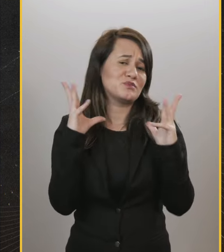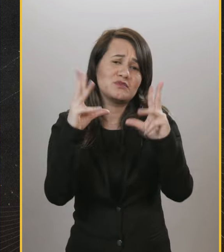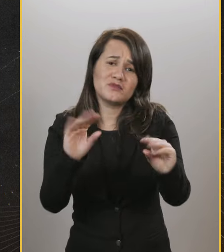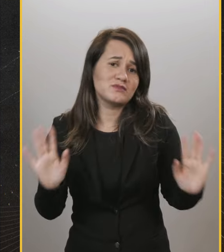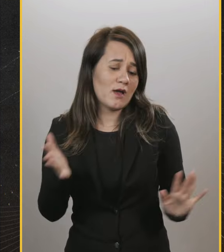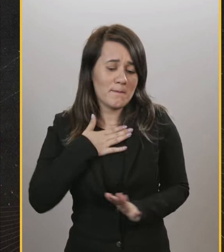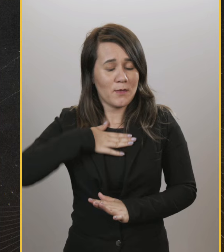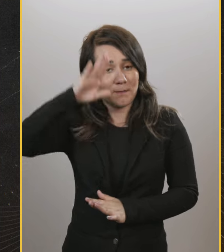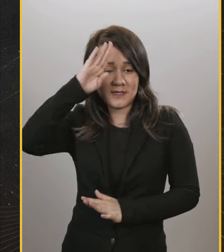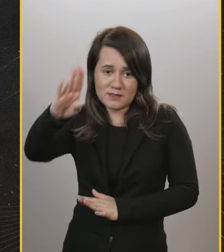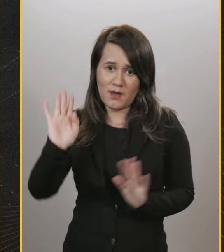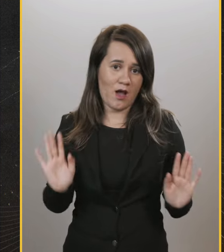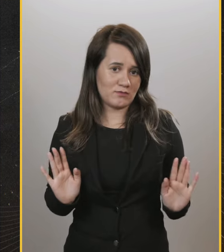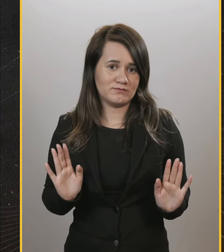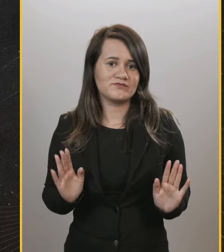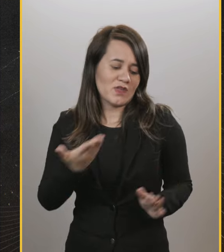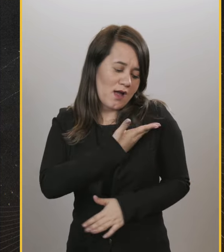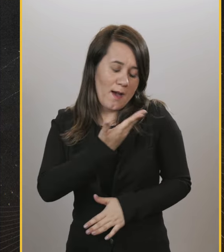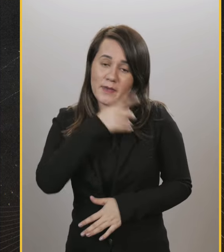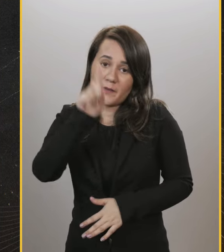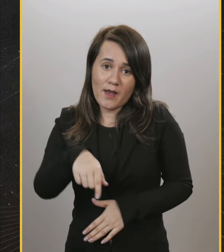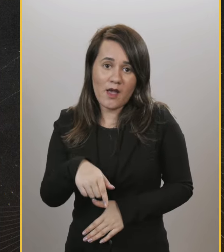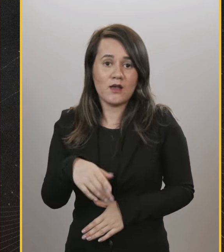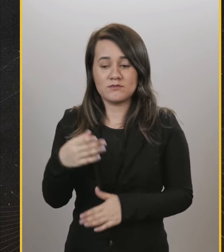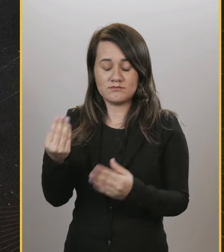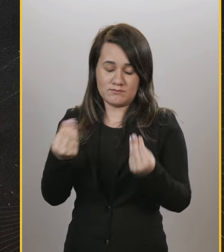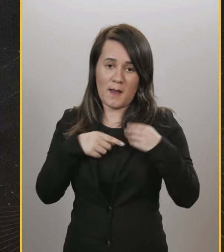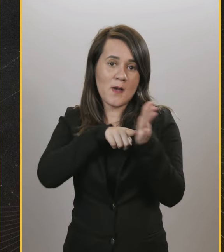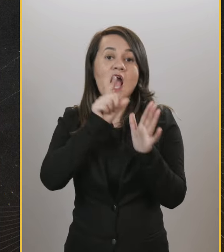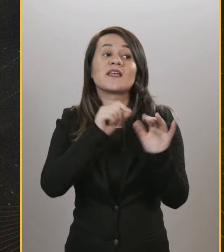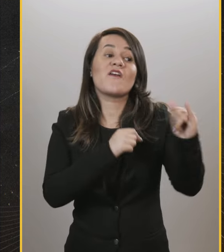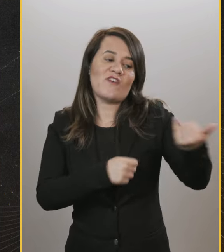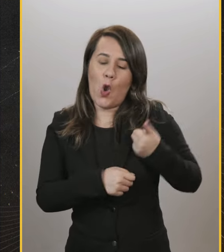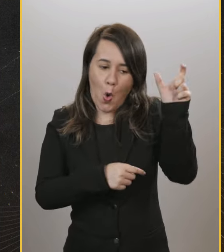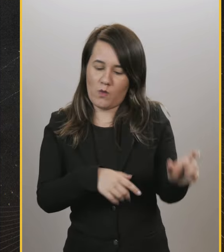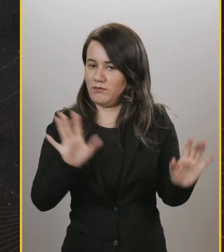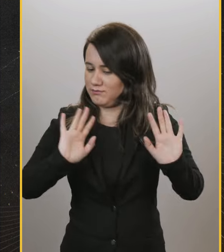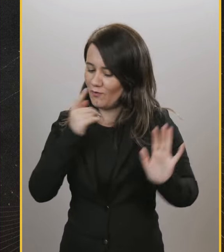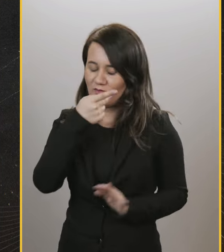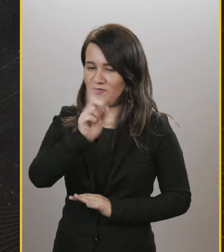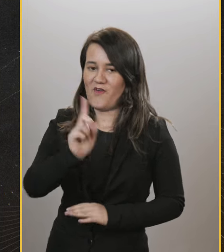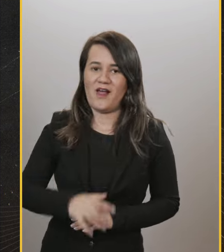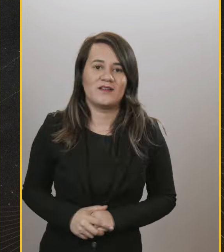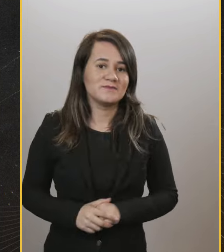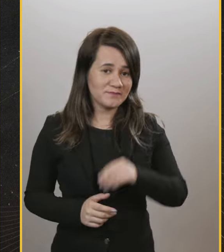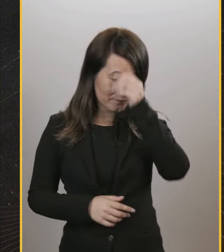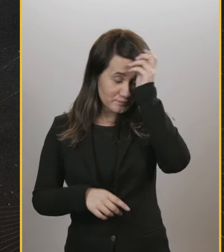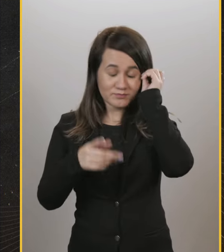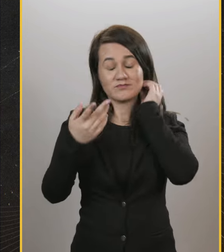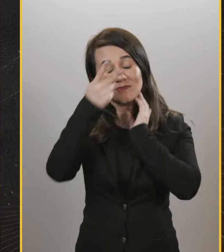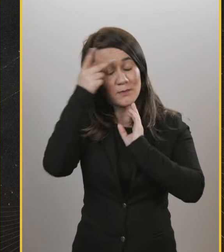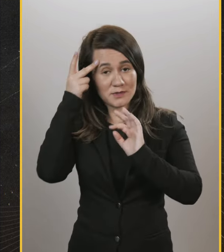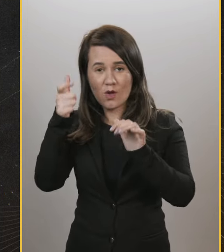Eu converso com todo mundo. Essa é a minha principal coisa. As pessoas, a amizade, é isso, me passam as pesquisas. Mas não vou falar quem passa lá. O acontece?